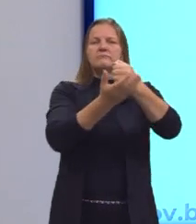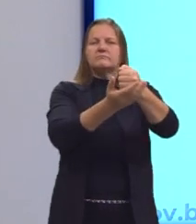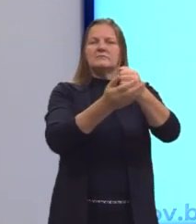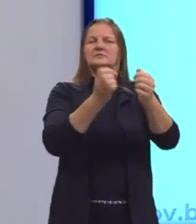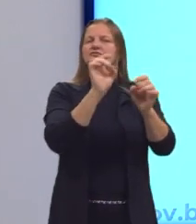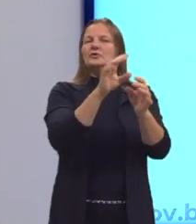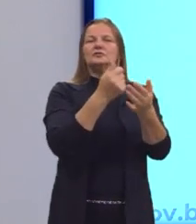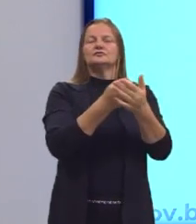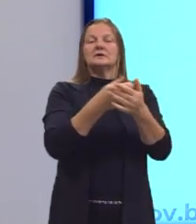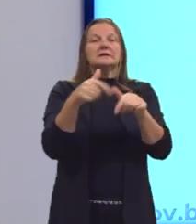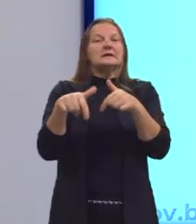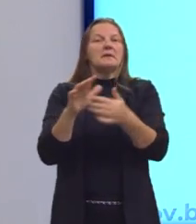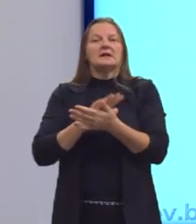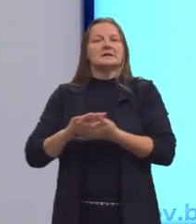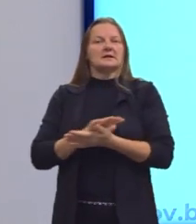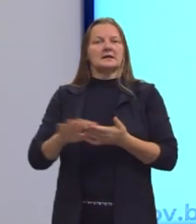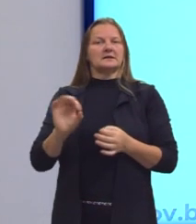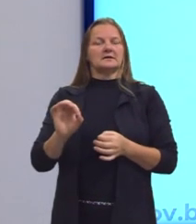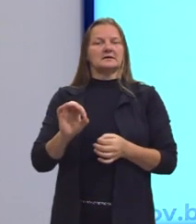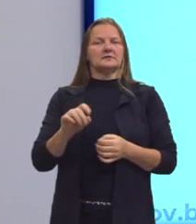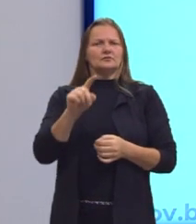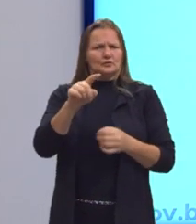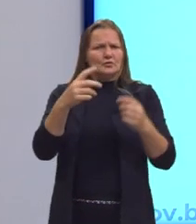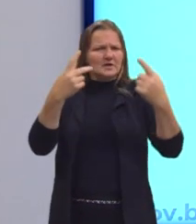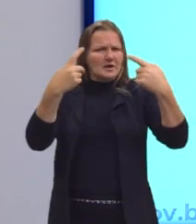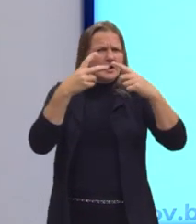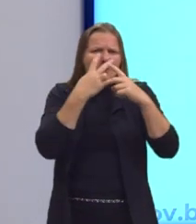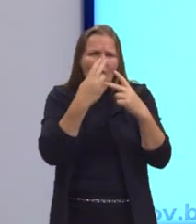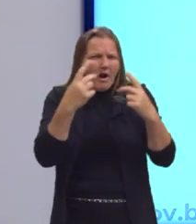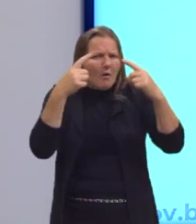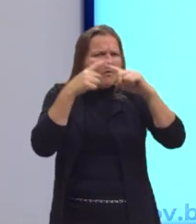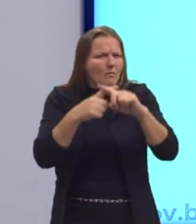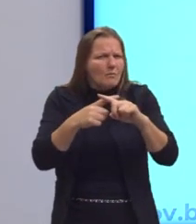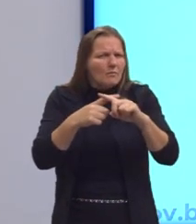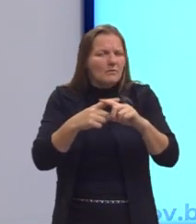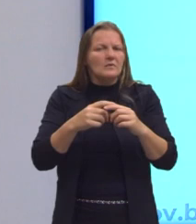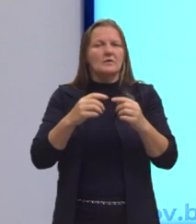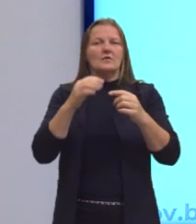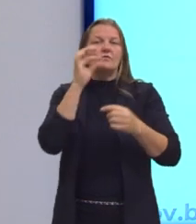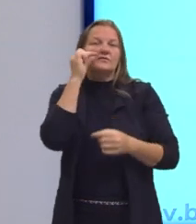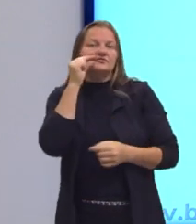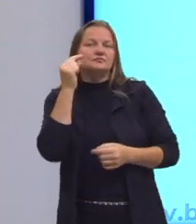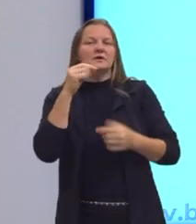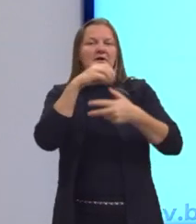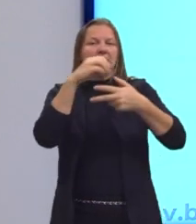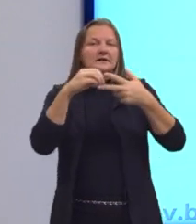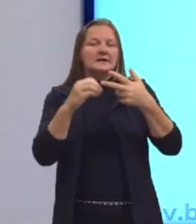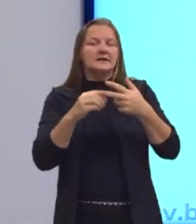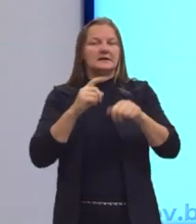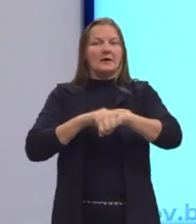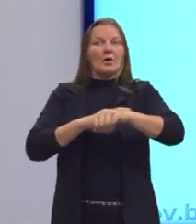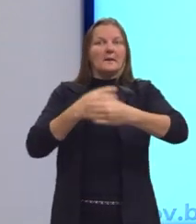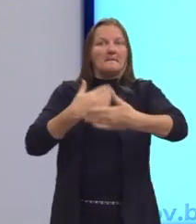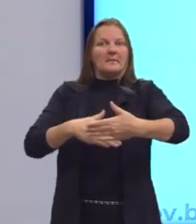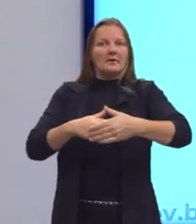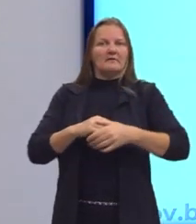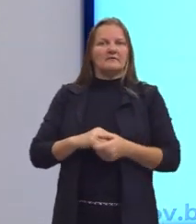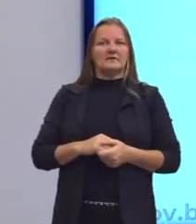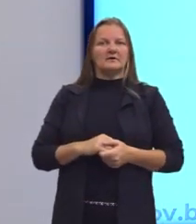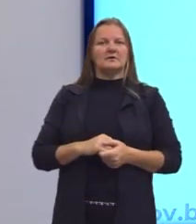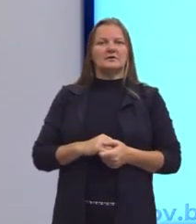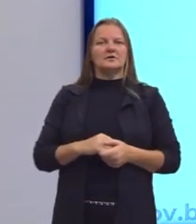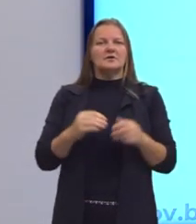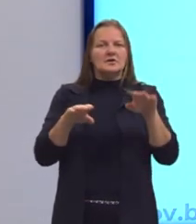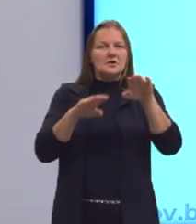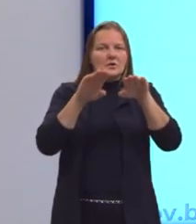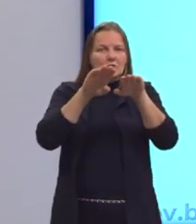você não precise trabalhar. Você vai competir no vestibular, no Enem, na busca de um trabalho, nas